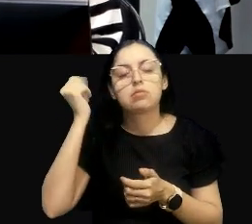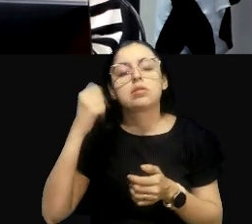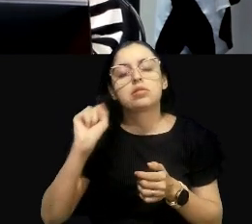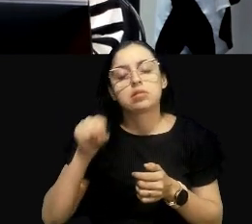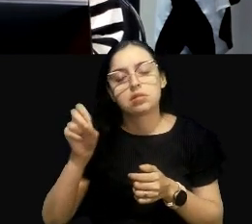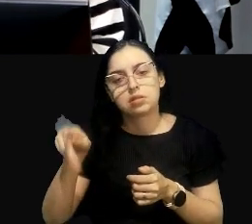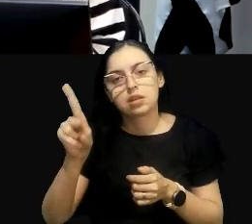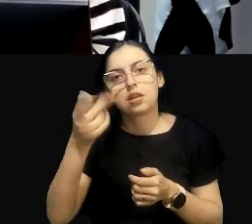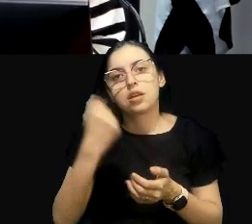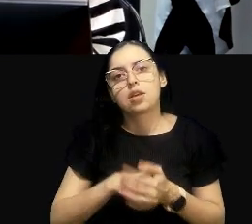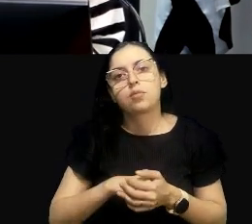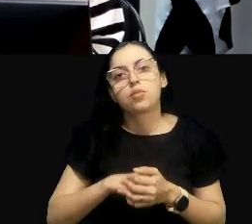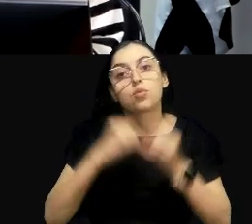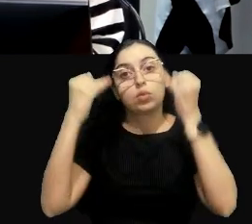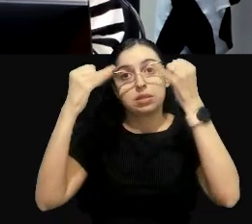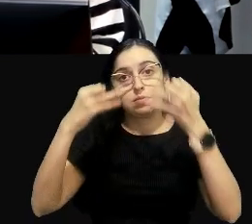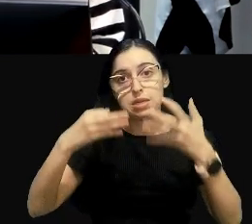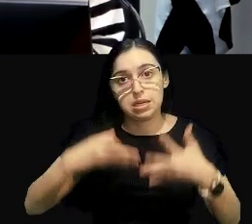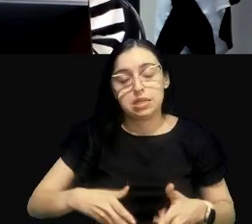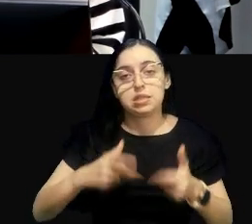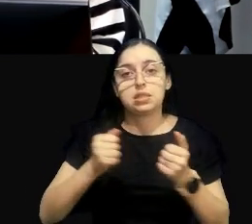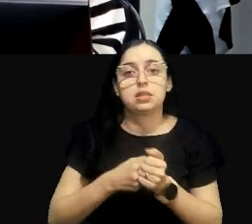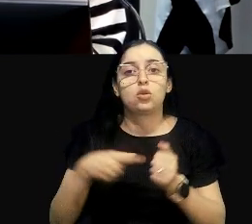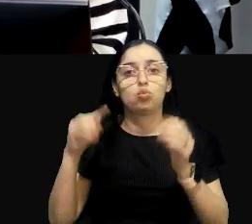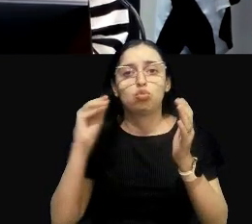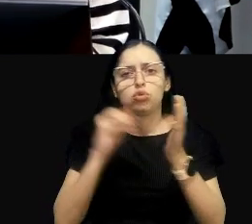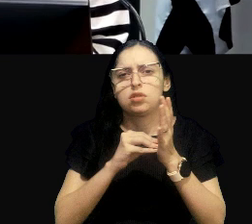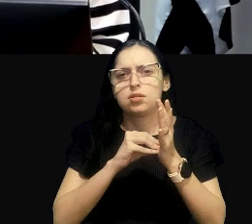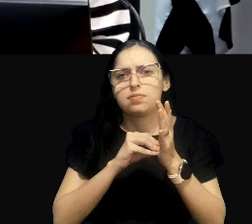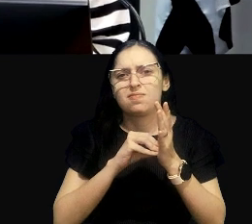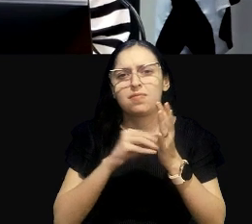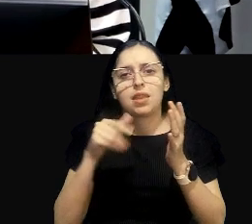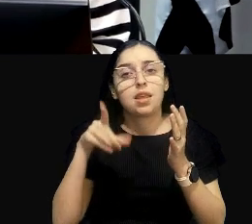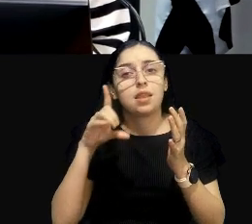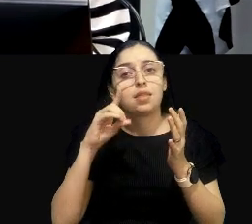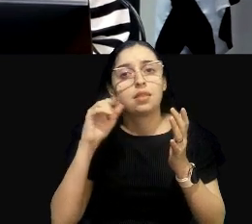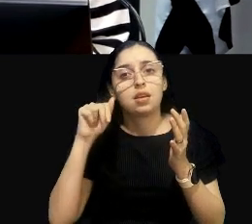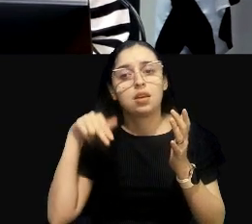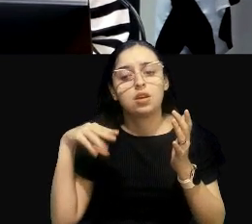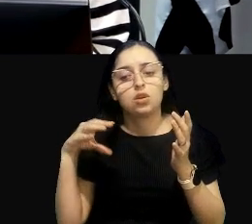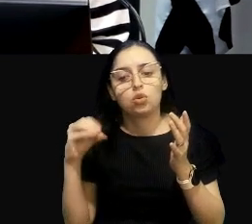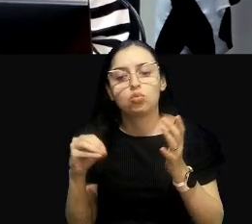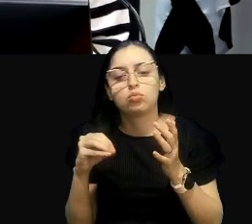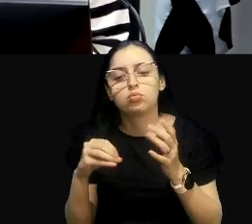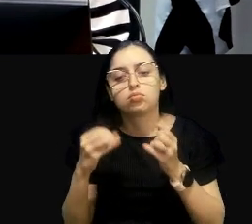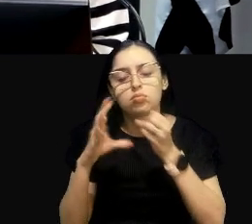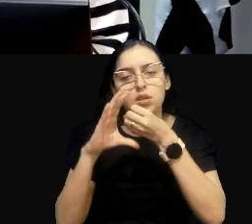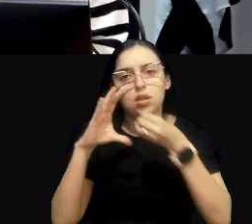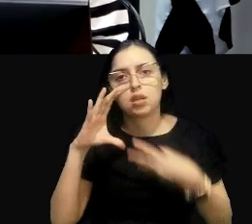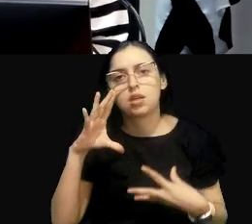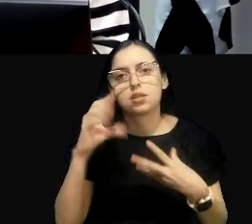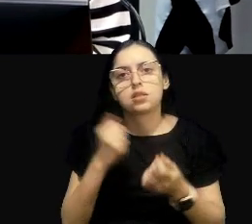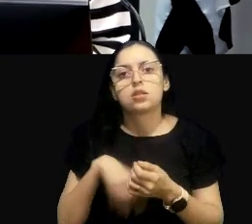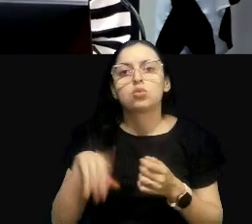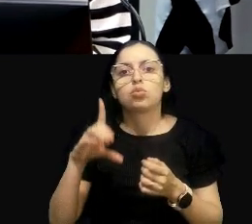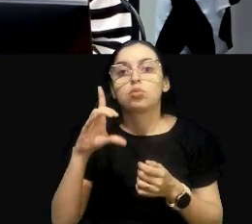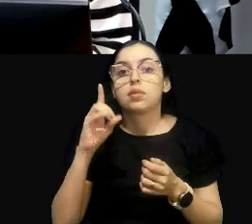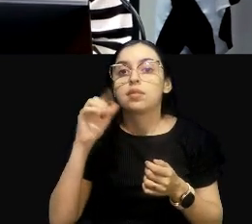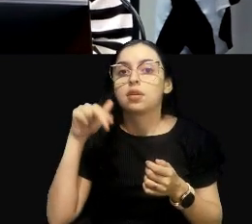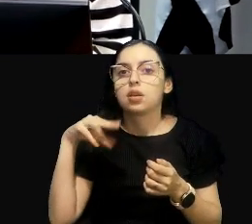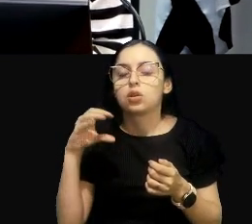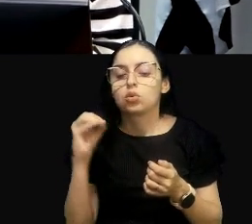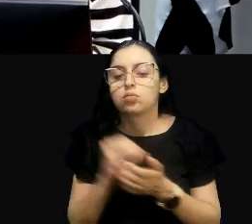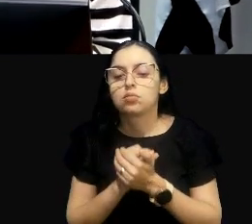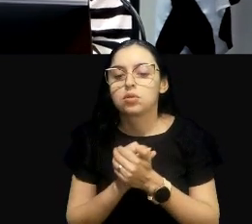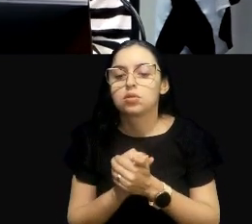essa descrição desse impacto, ele vai caracterizar o dano. Então, eu somo as